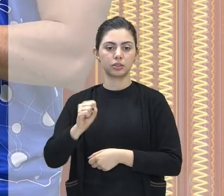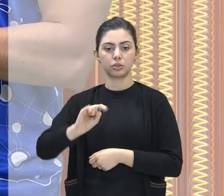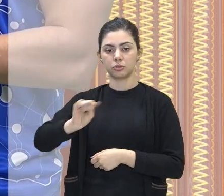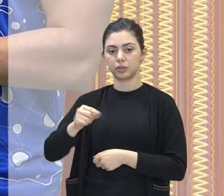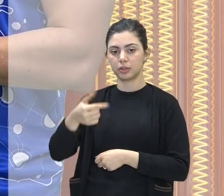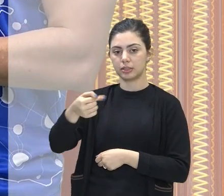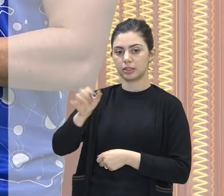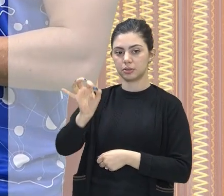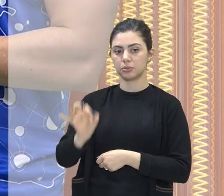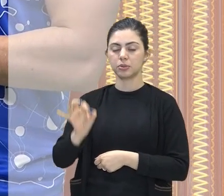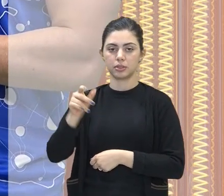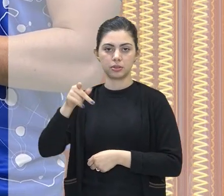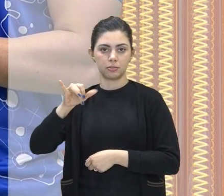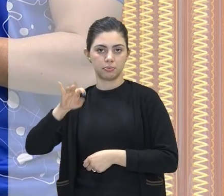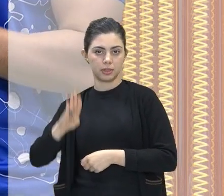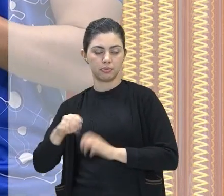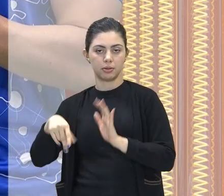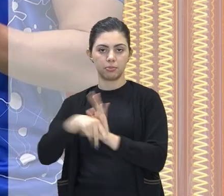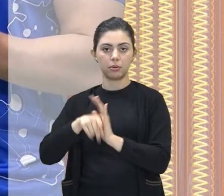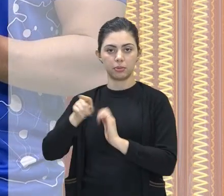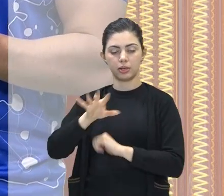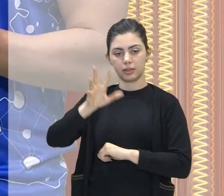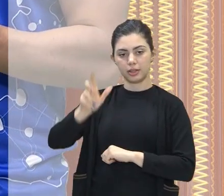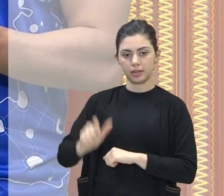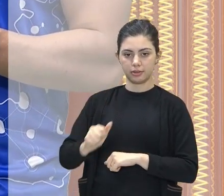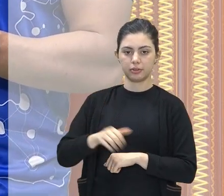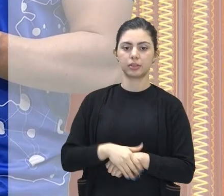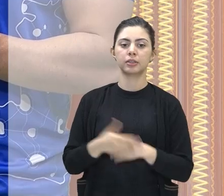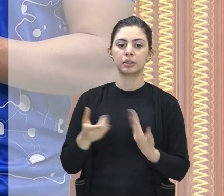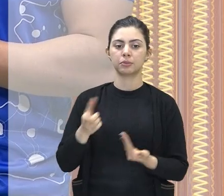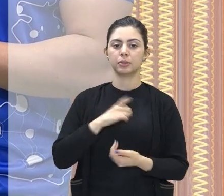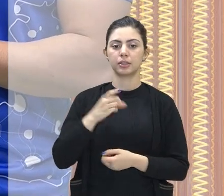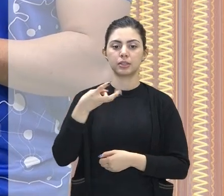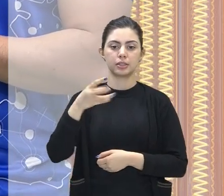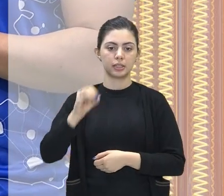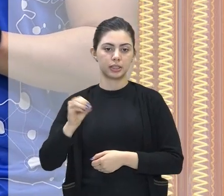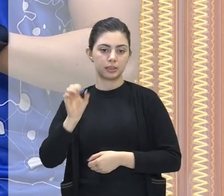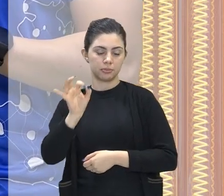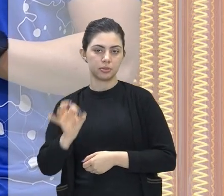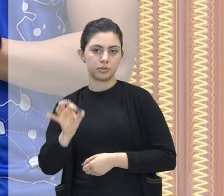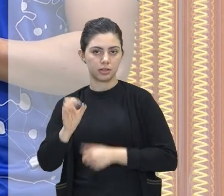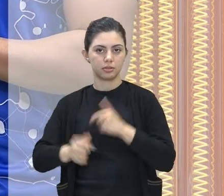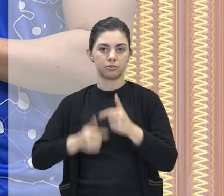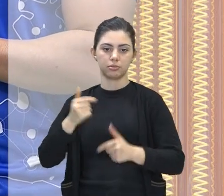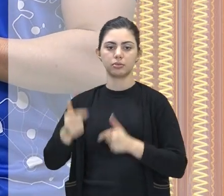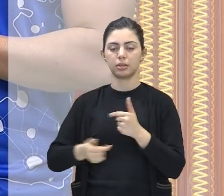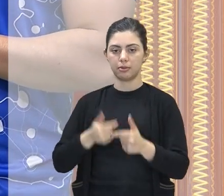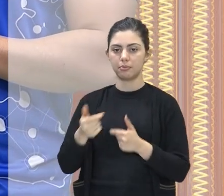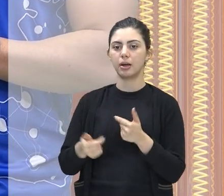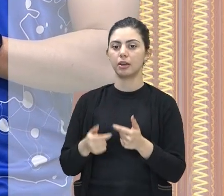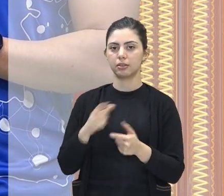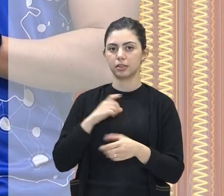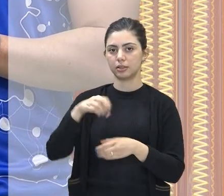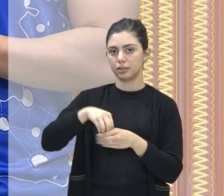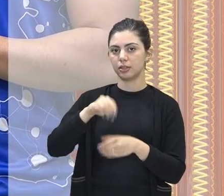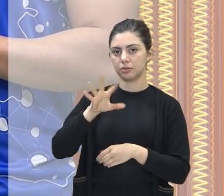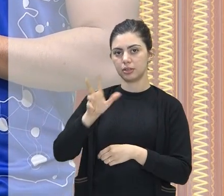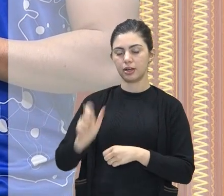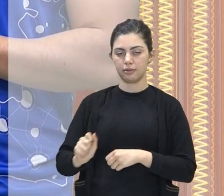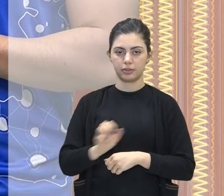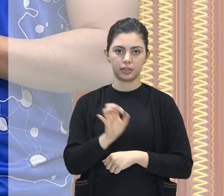PIB do continente africano e emprega ali 30% da força de trabalho dentro do